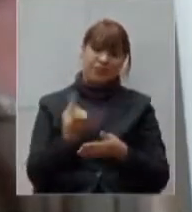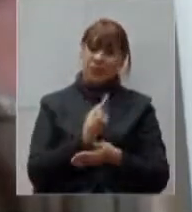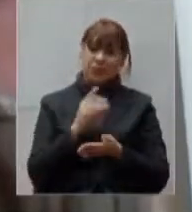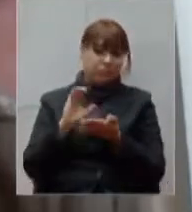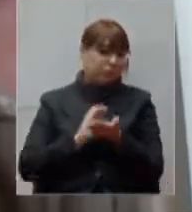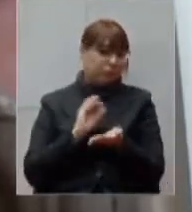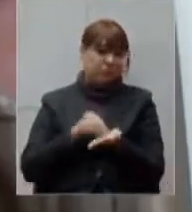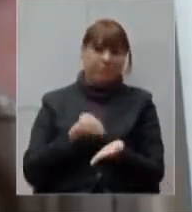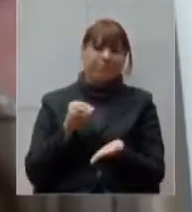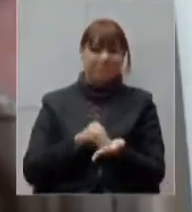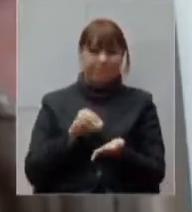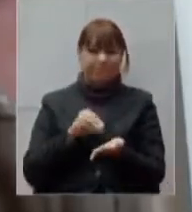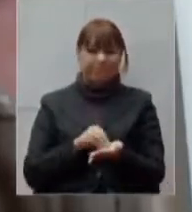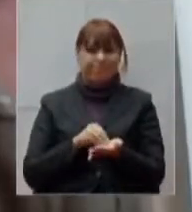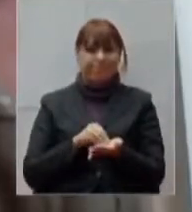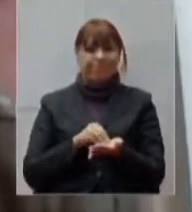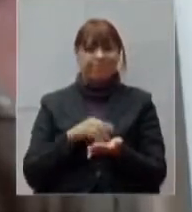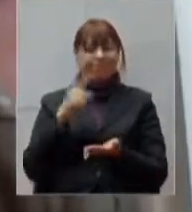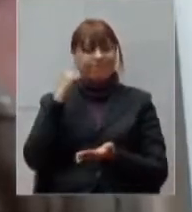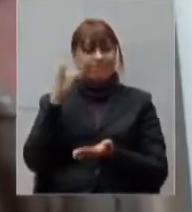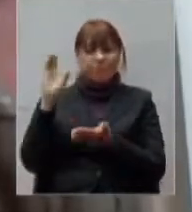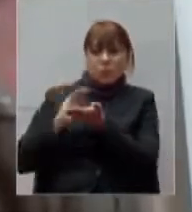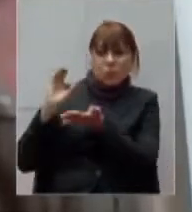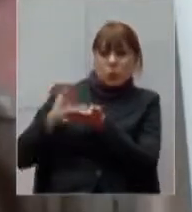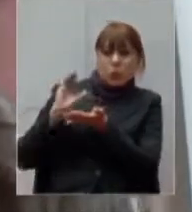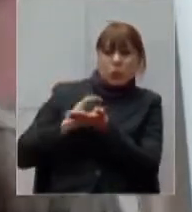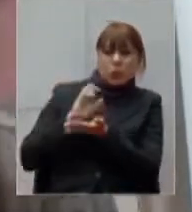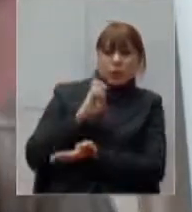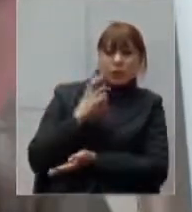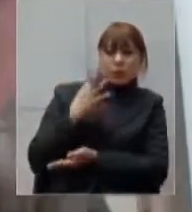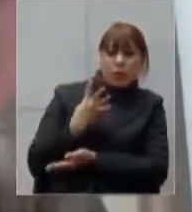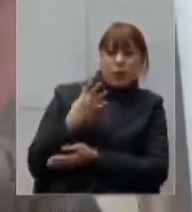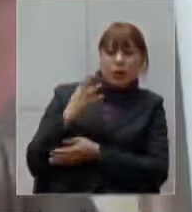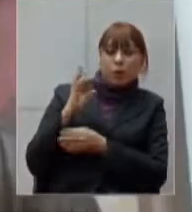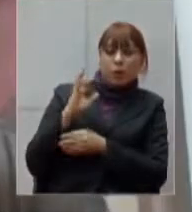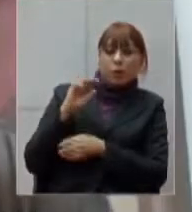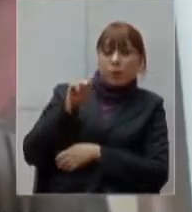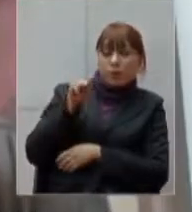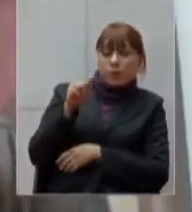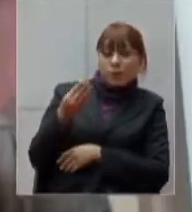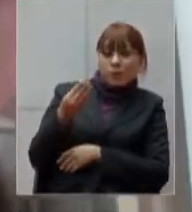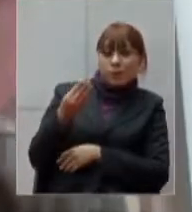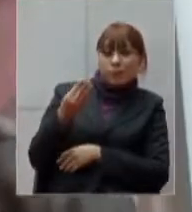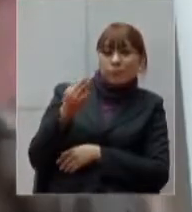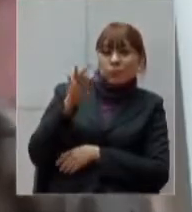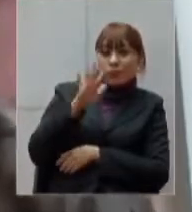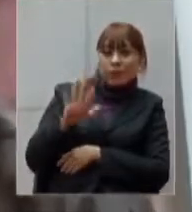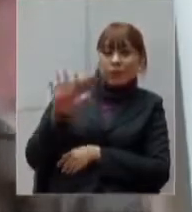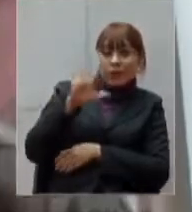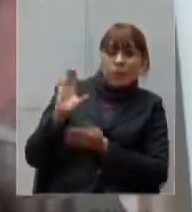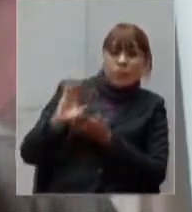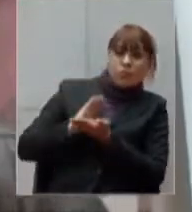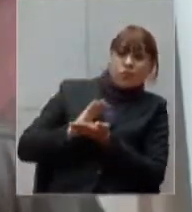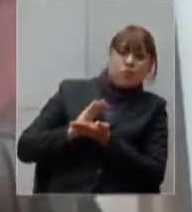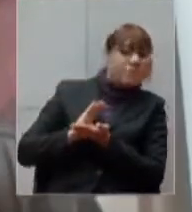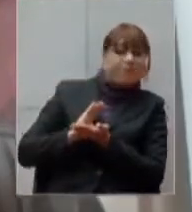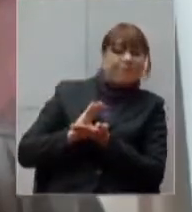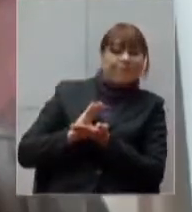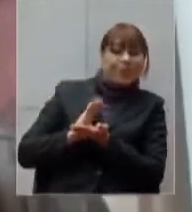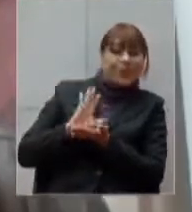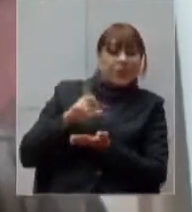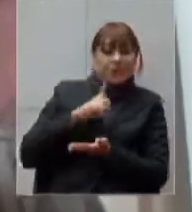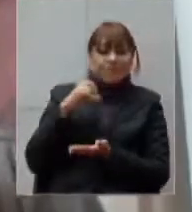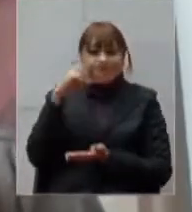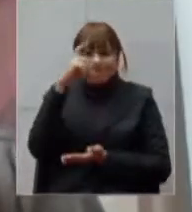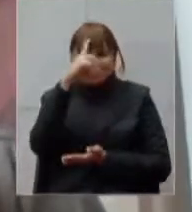repasse dos recursos federais, são de 54 milhões, nós já vislumbramos aí uma grande dificuldade